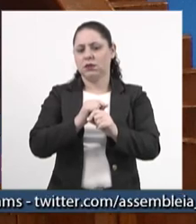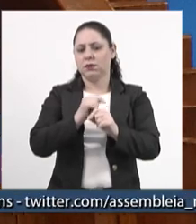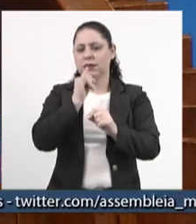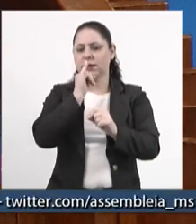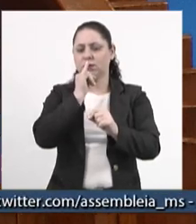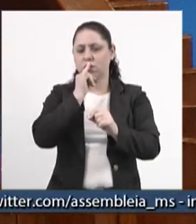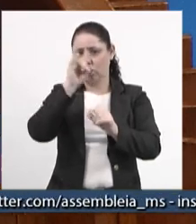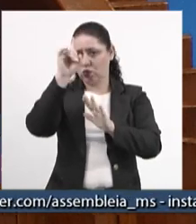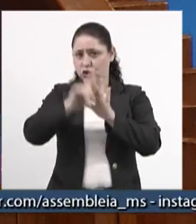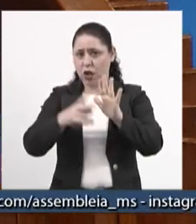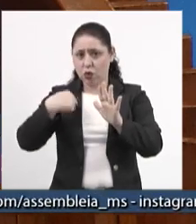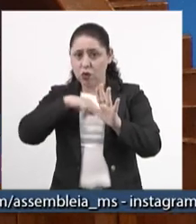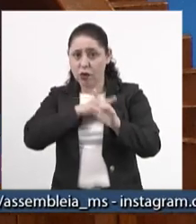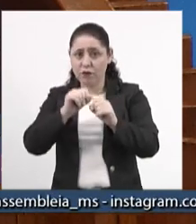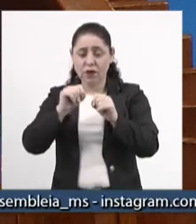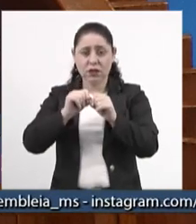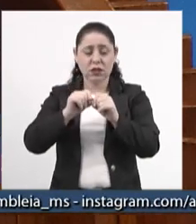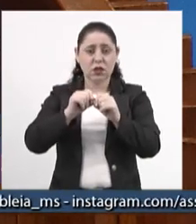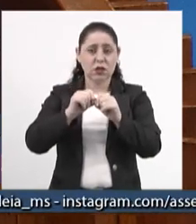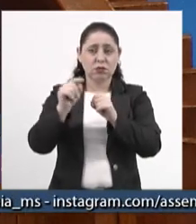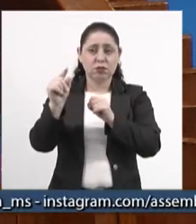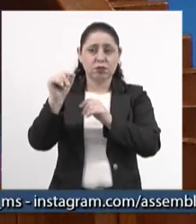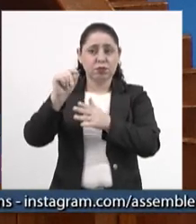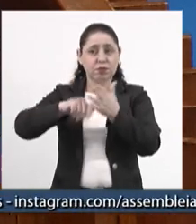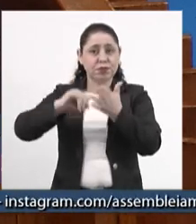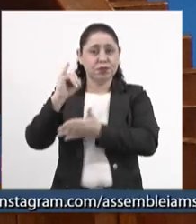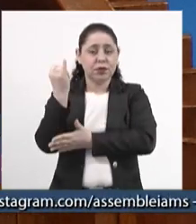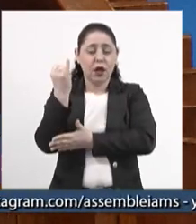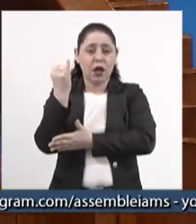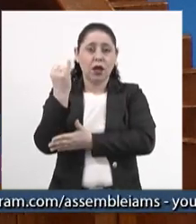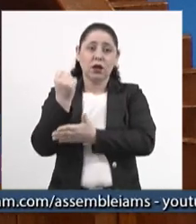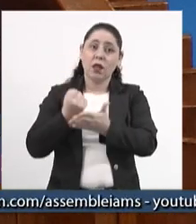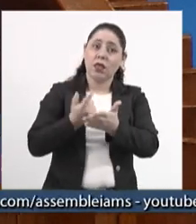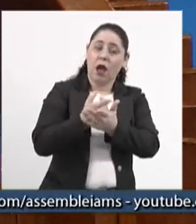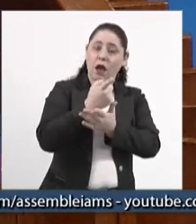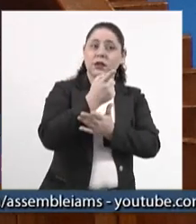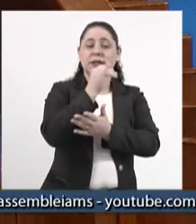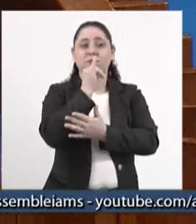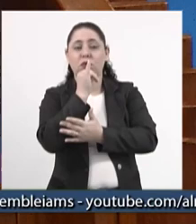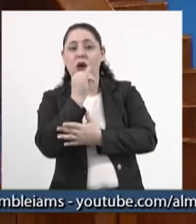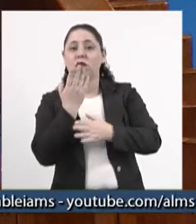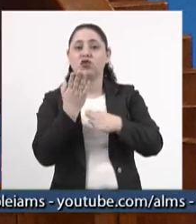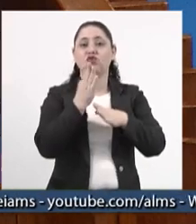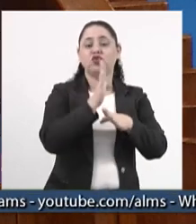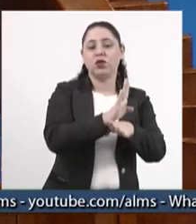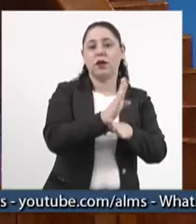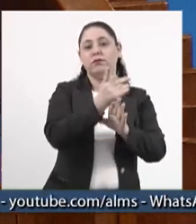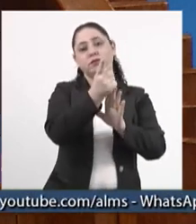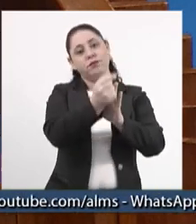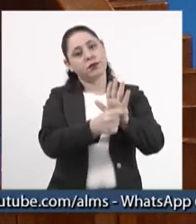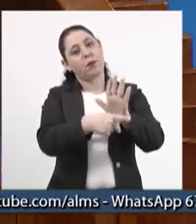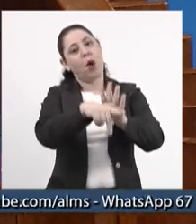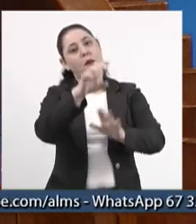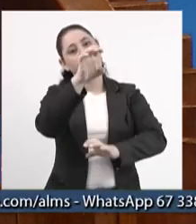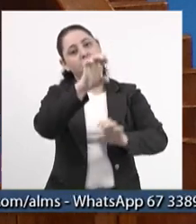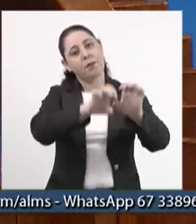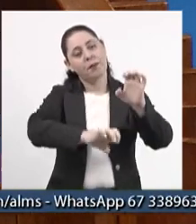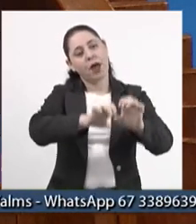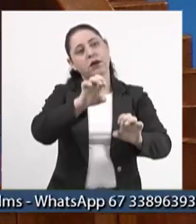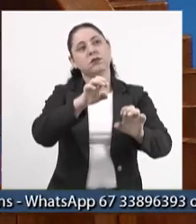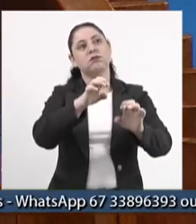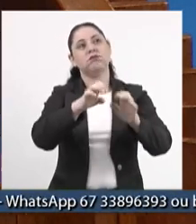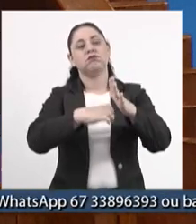o nosso direito de fazer a concessão de incentivos fiscais. Vejam bem, vejam bem o que está colocado, presidente.